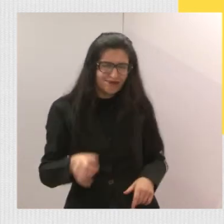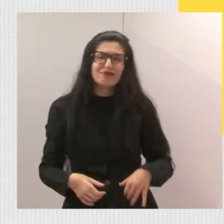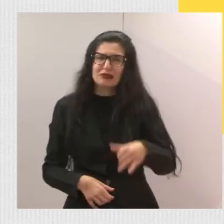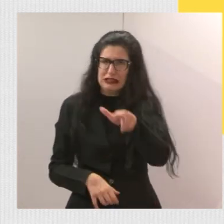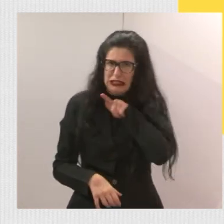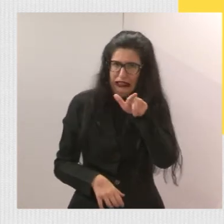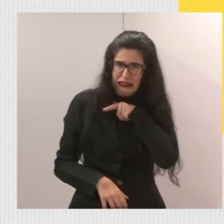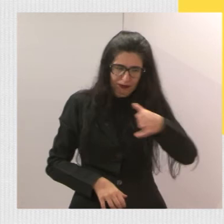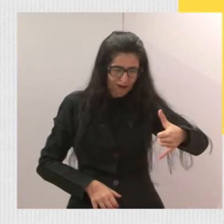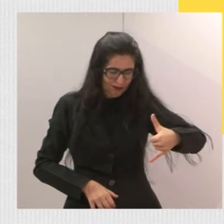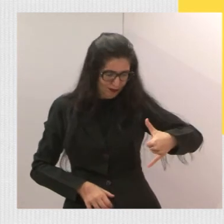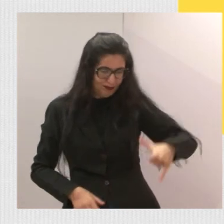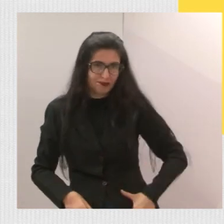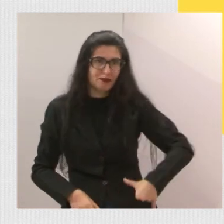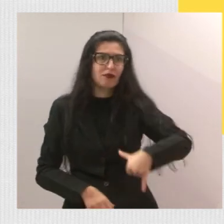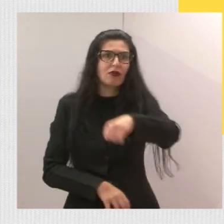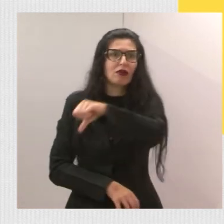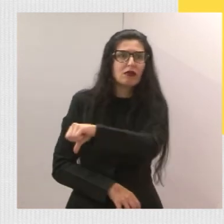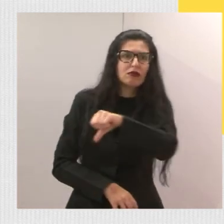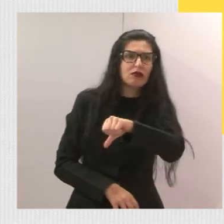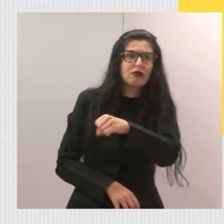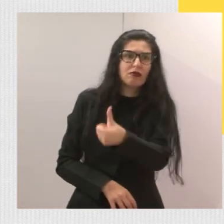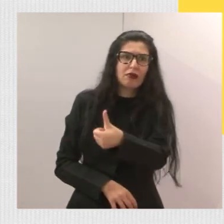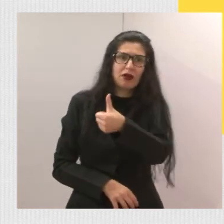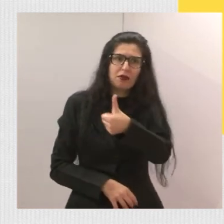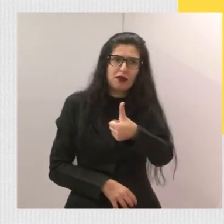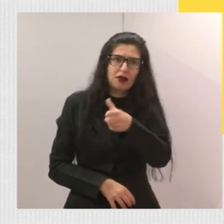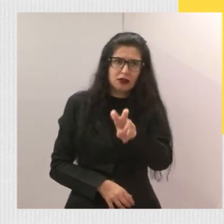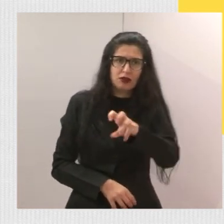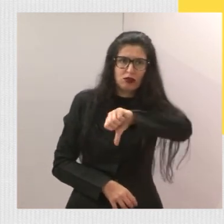996-65-9046.